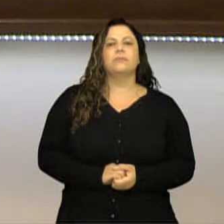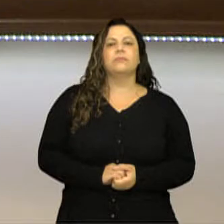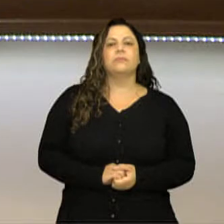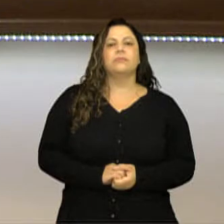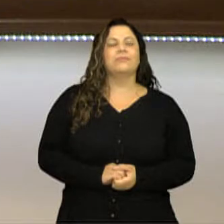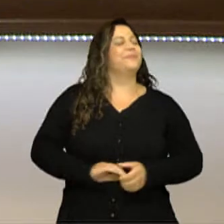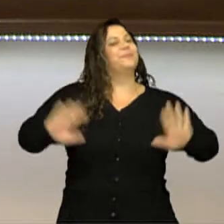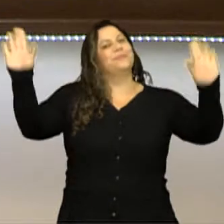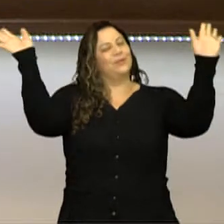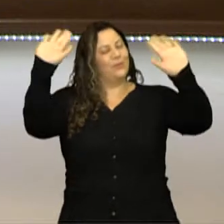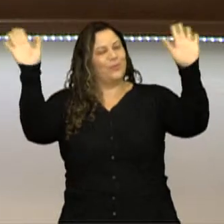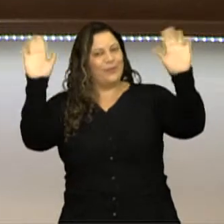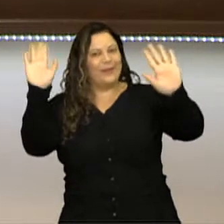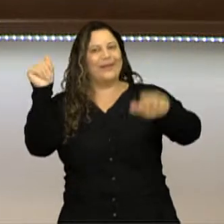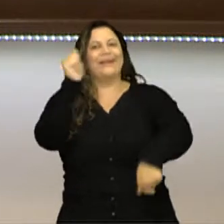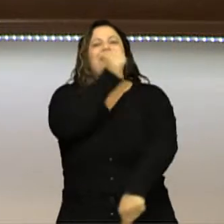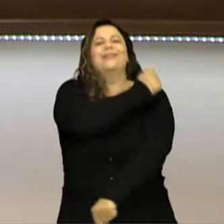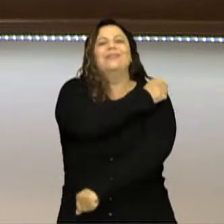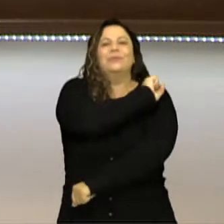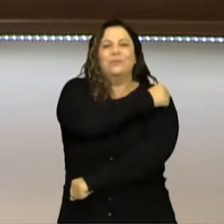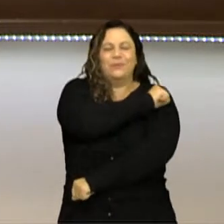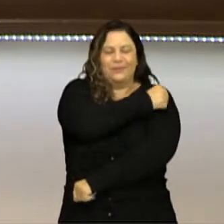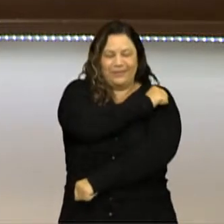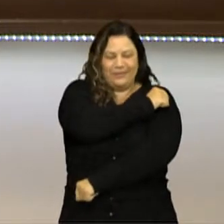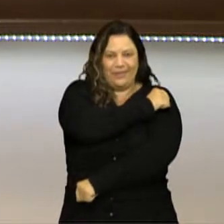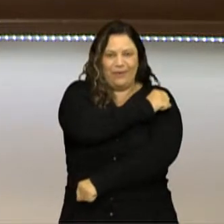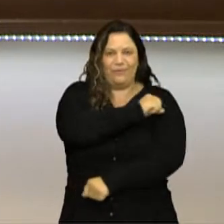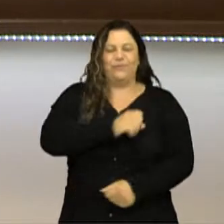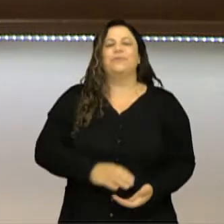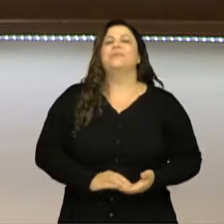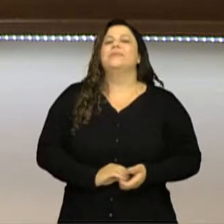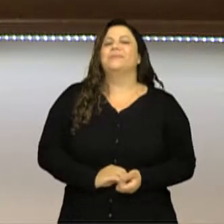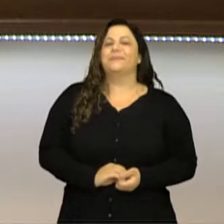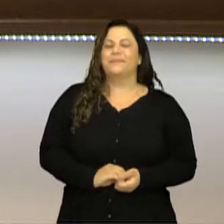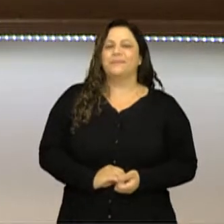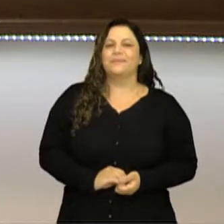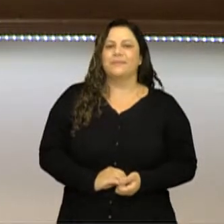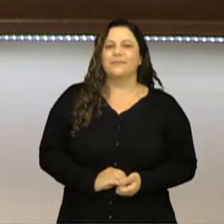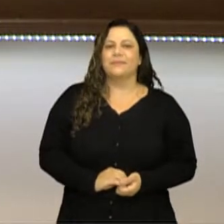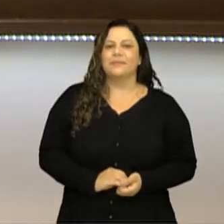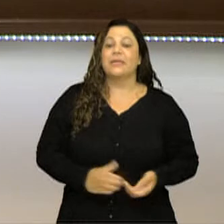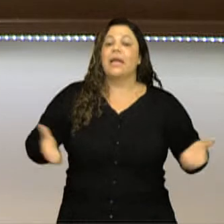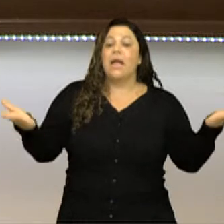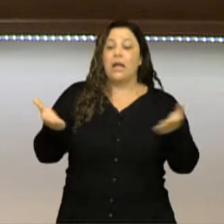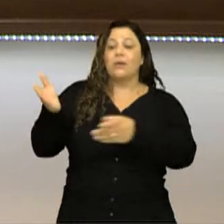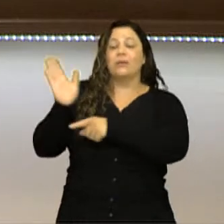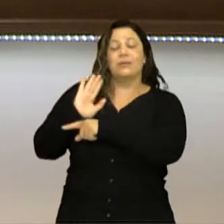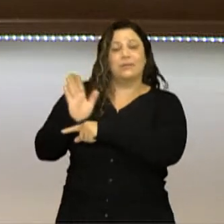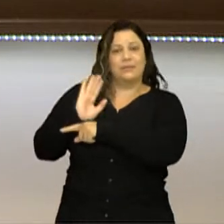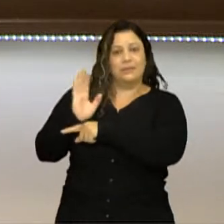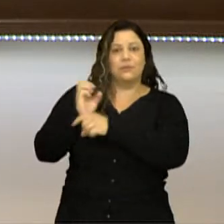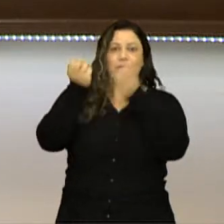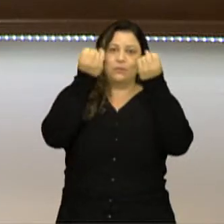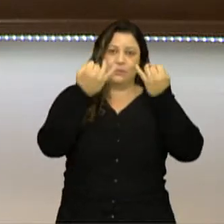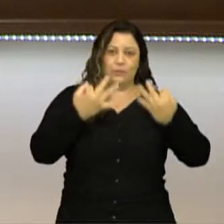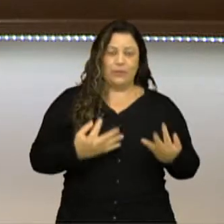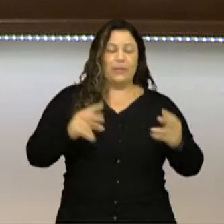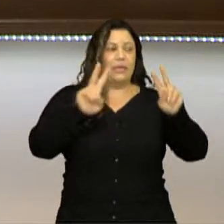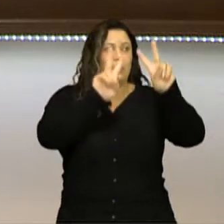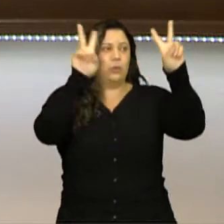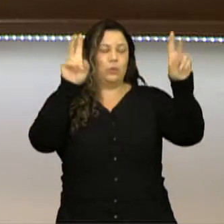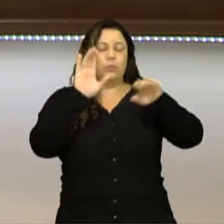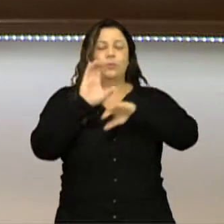Olá estudantes do oitavo ano do ensino fundamental. Neste vídeo vamos falar sobre a